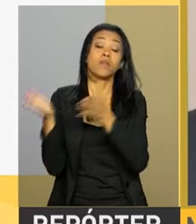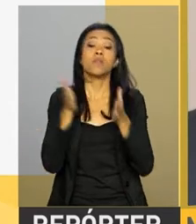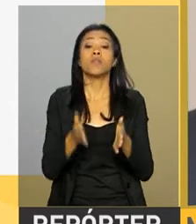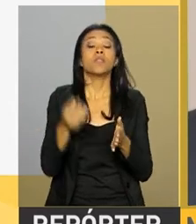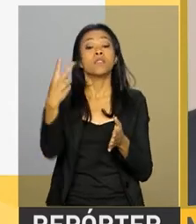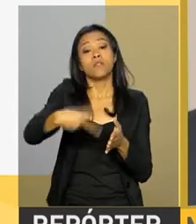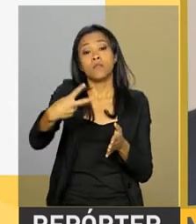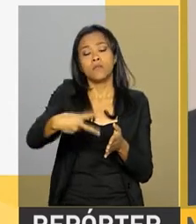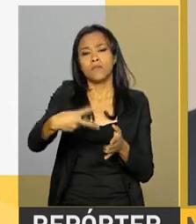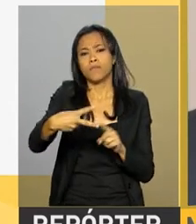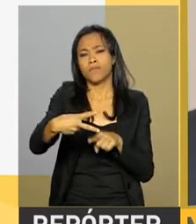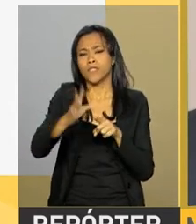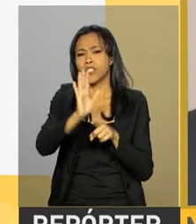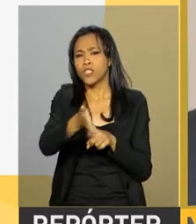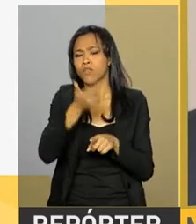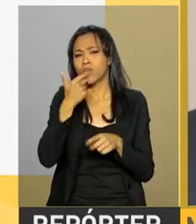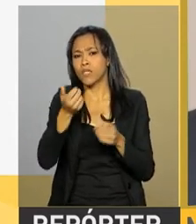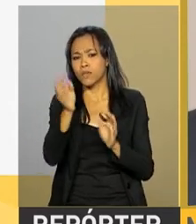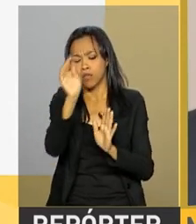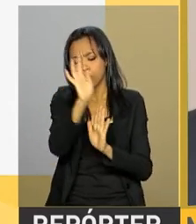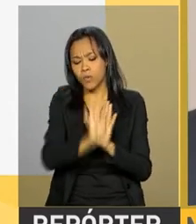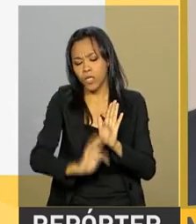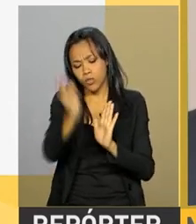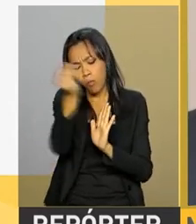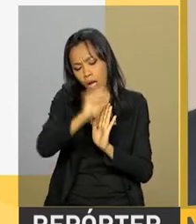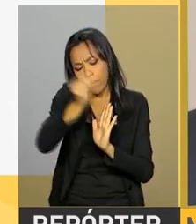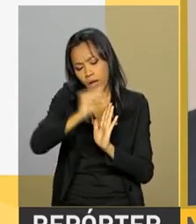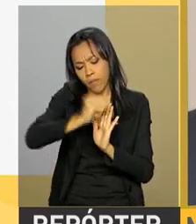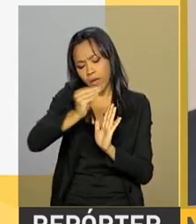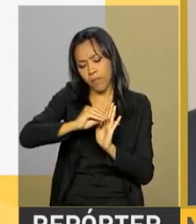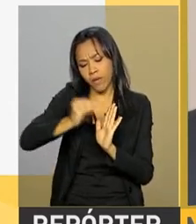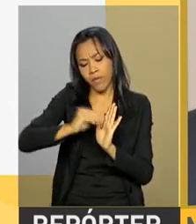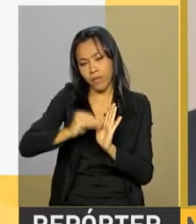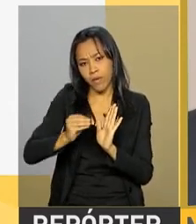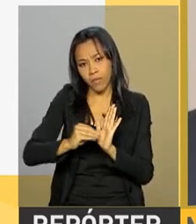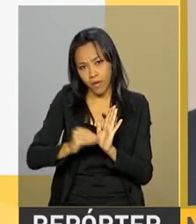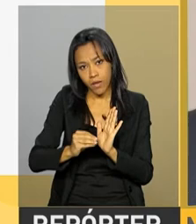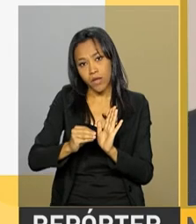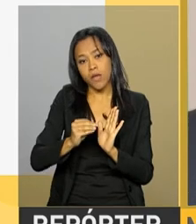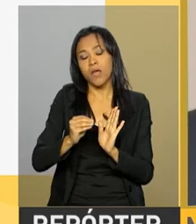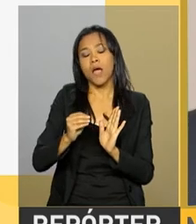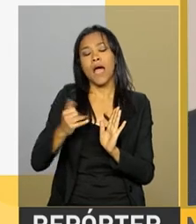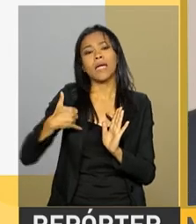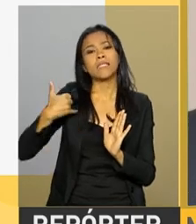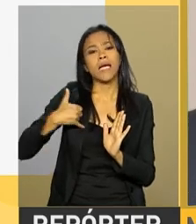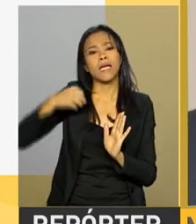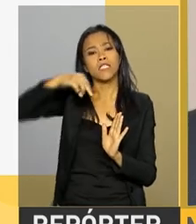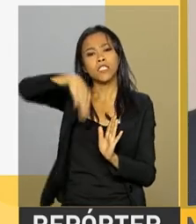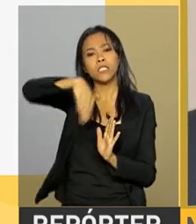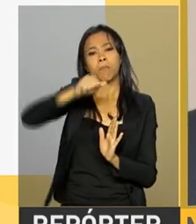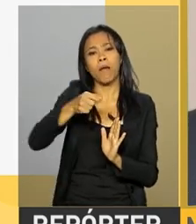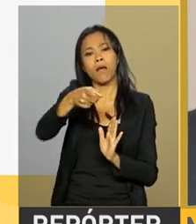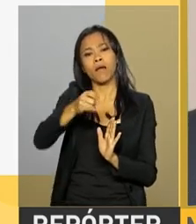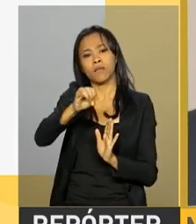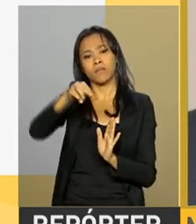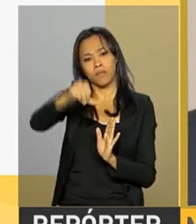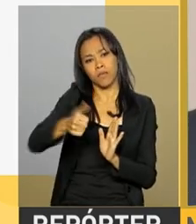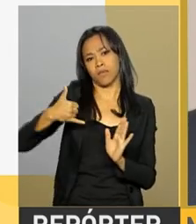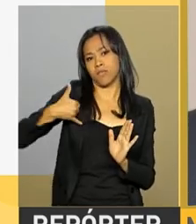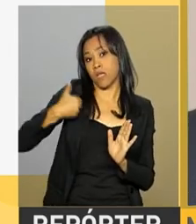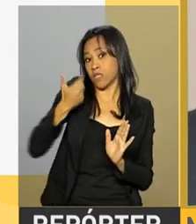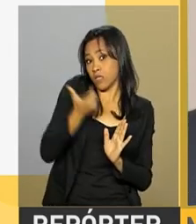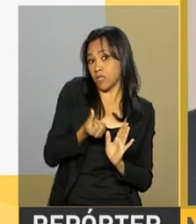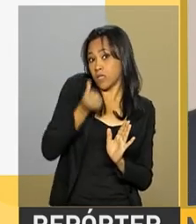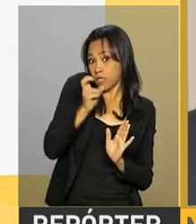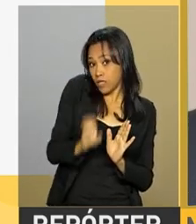estabelecida, como ela foi edigida, você vai atingir uma idade máxima, vamos dizer, 65 anos para